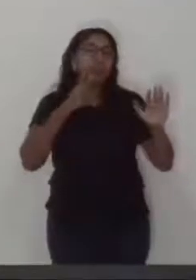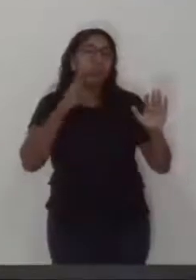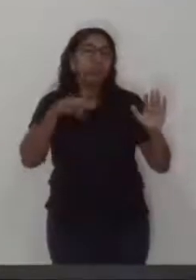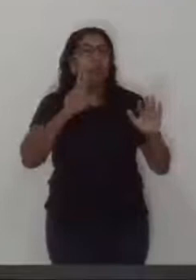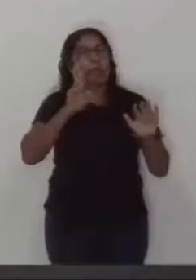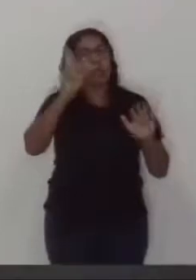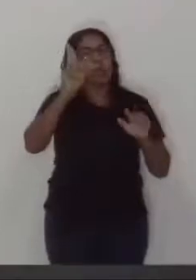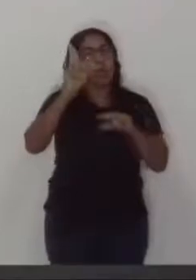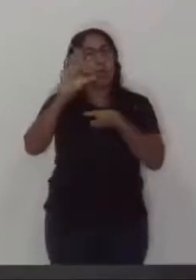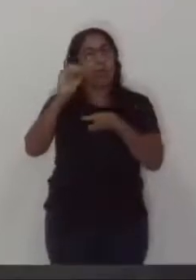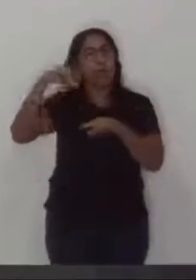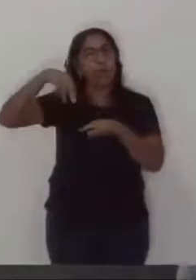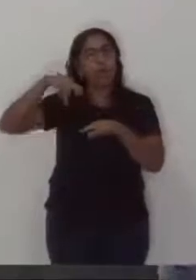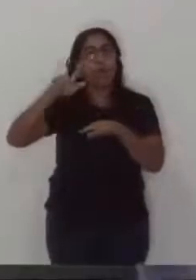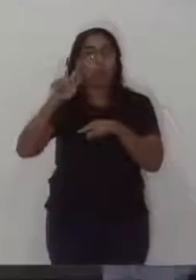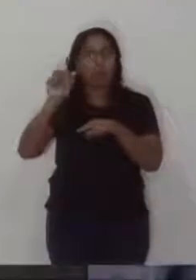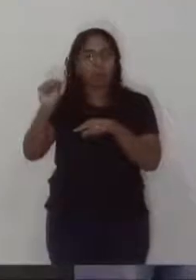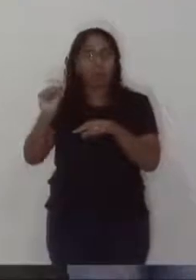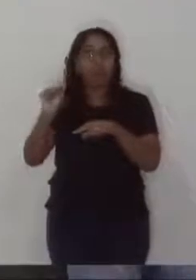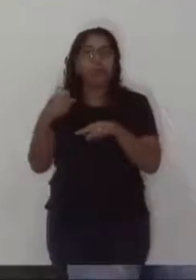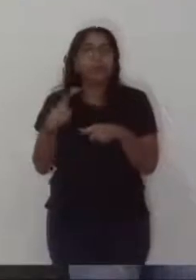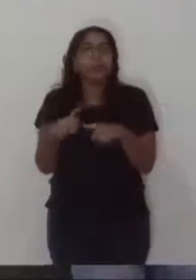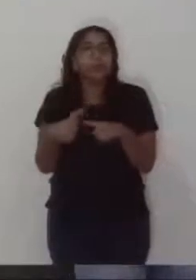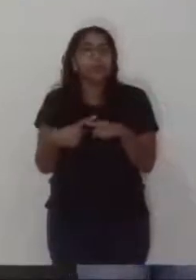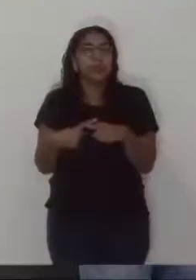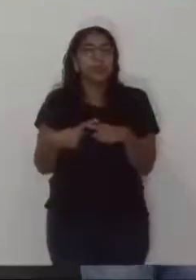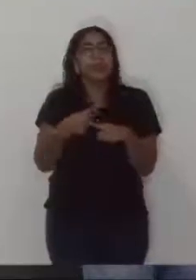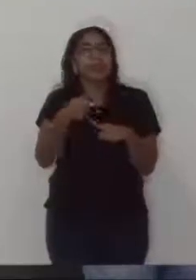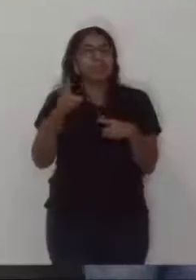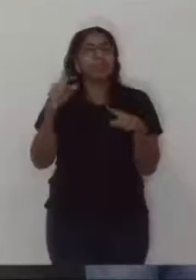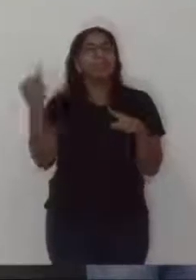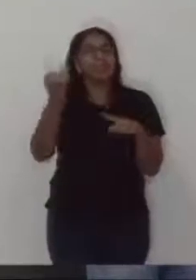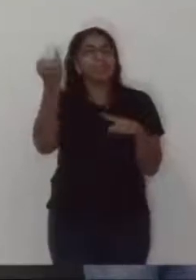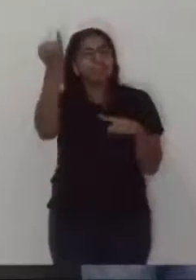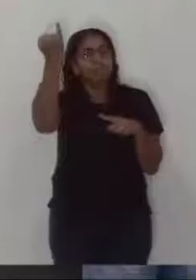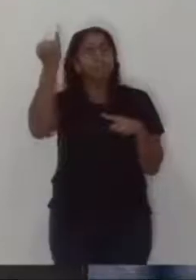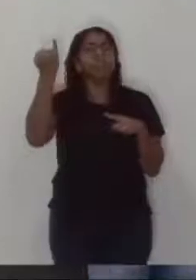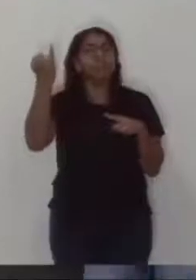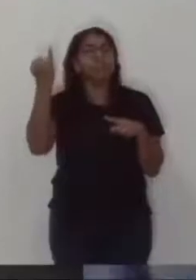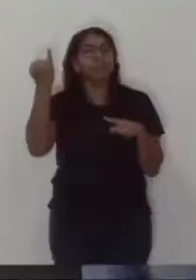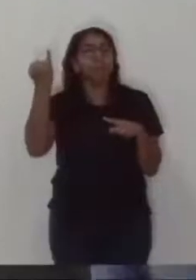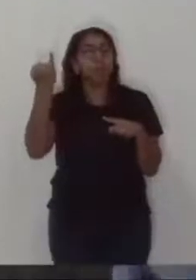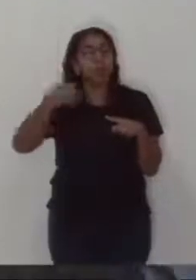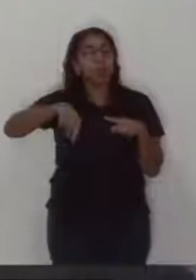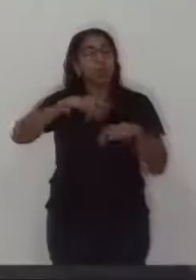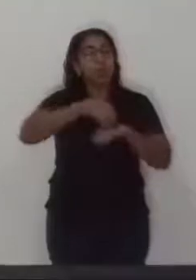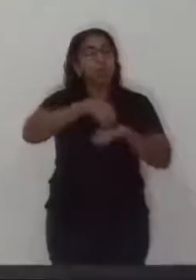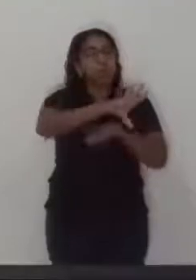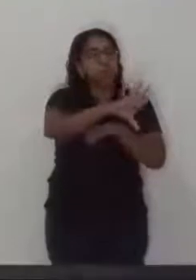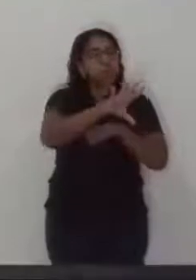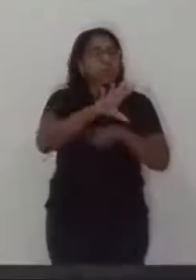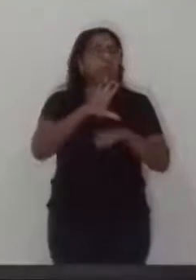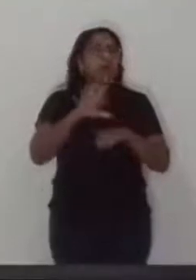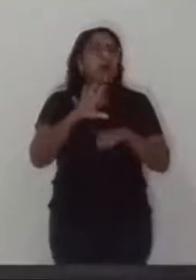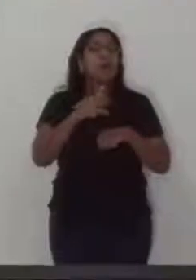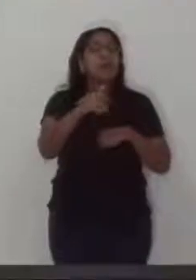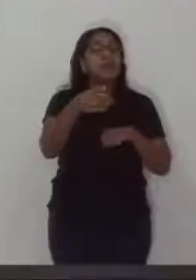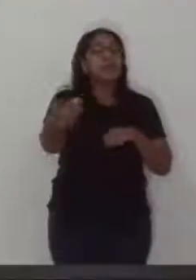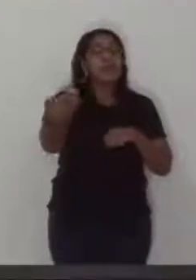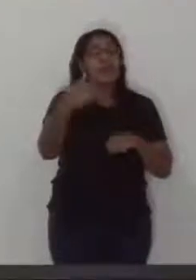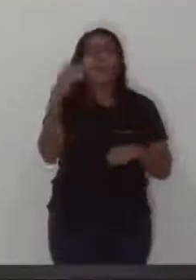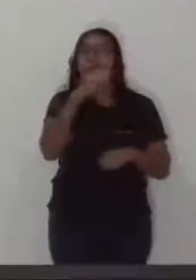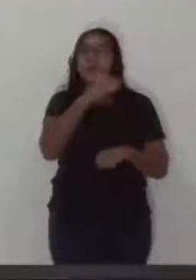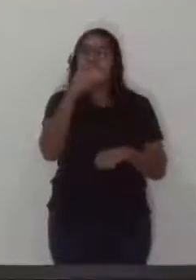da empresa Congas. Devido à relevância do assunto, supracitado, sugerimos que seja agendado em caráter de